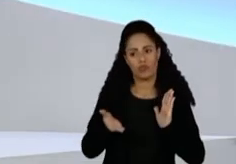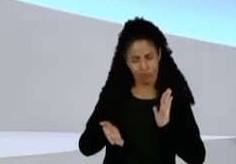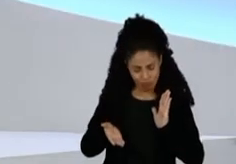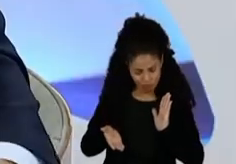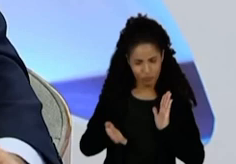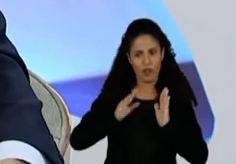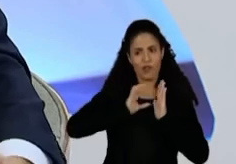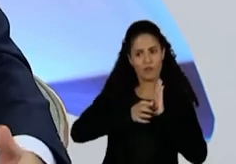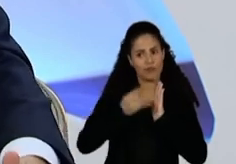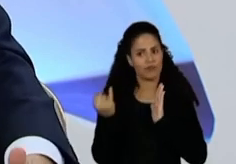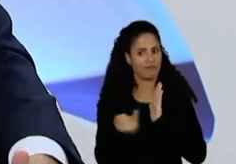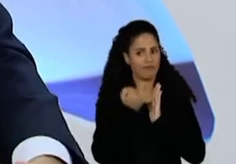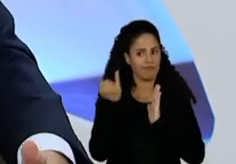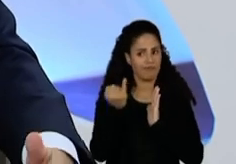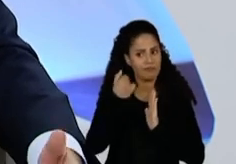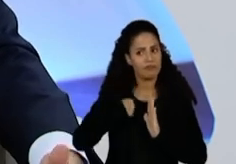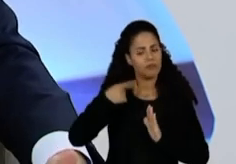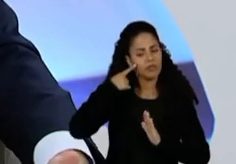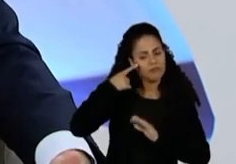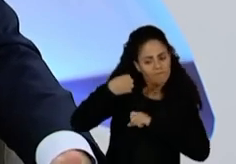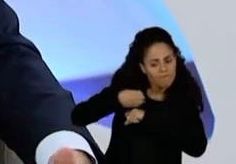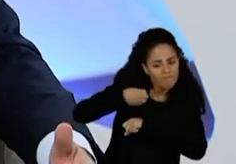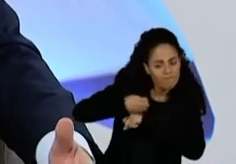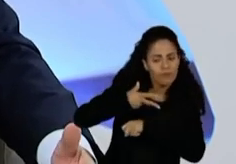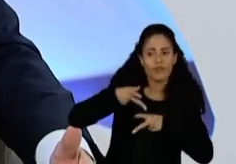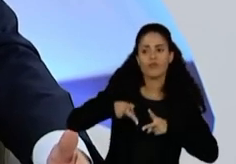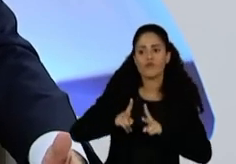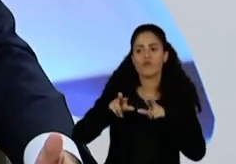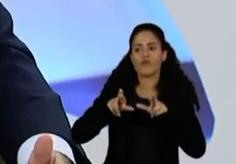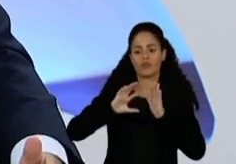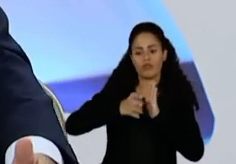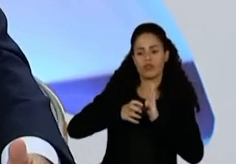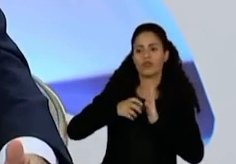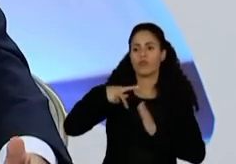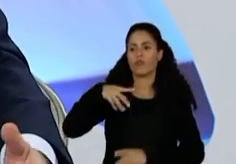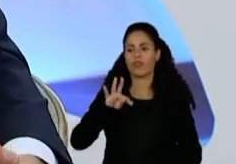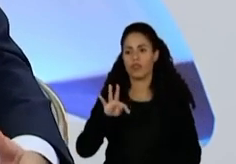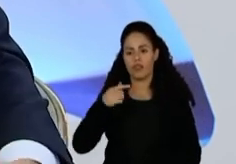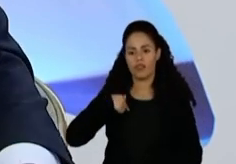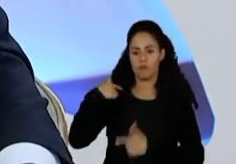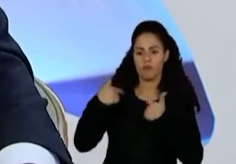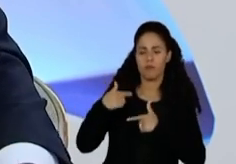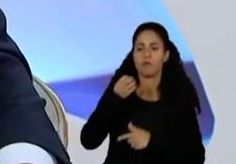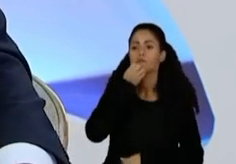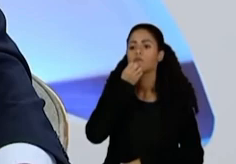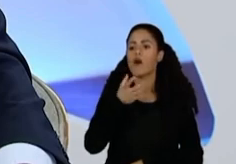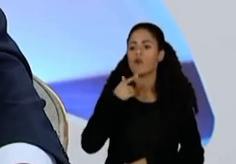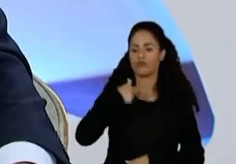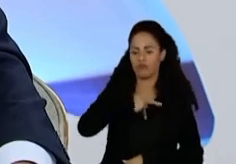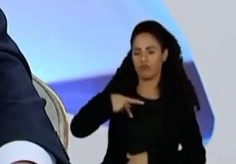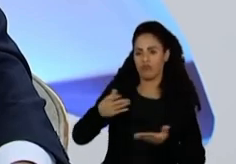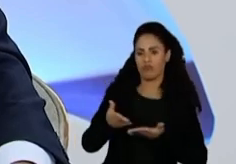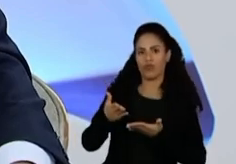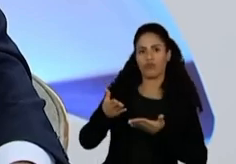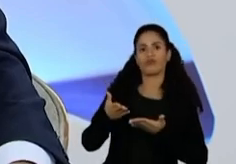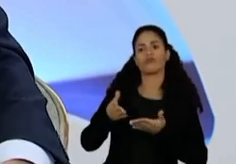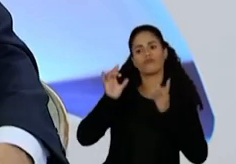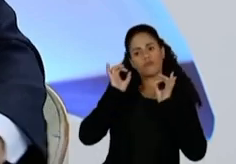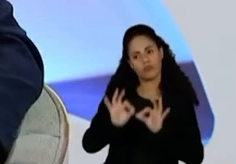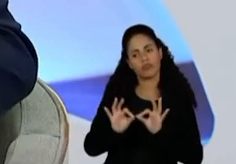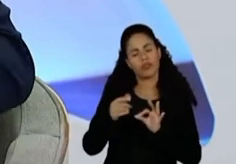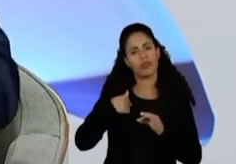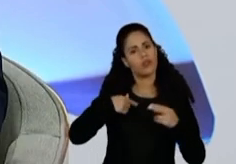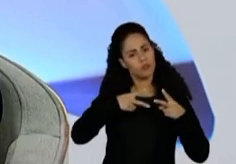Então, o partido também me trouxe, o Partido dos Trabalhadores, o partido ao qual eu me filiei, me trouxe a presidência da Petrobras, sem dúvida nenhuma.